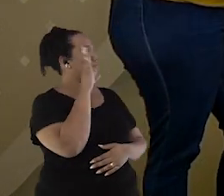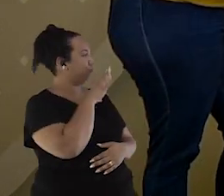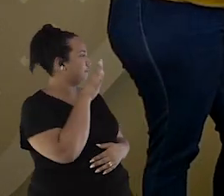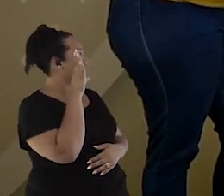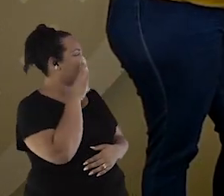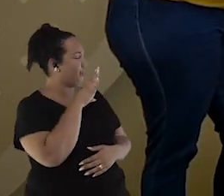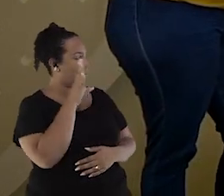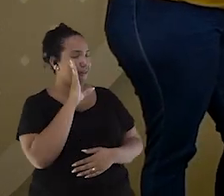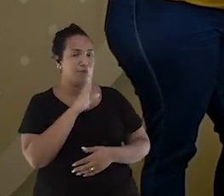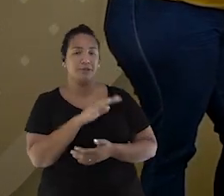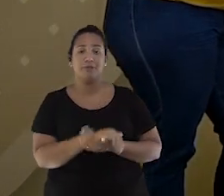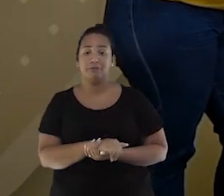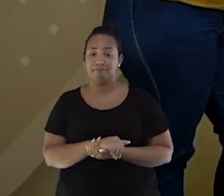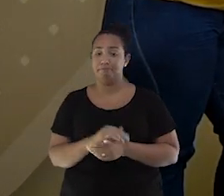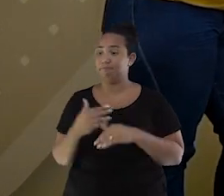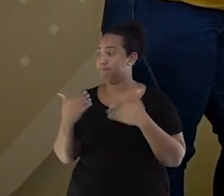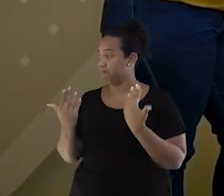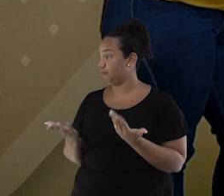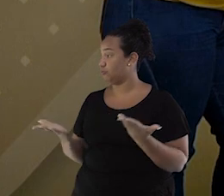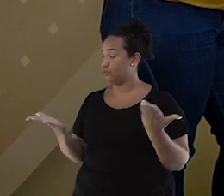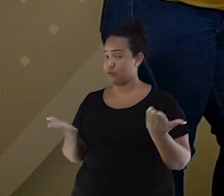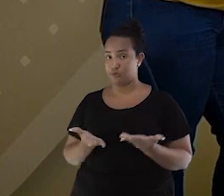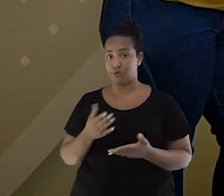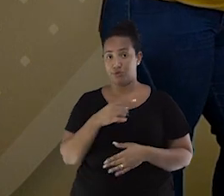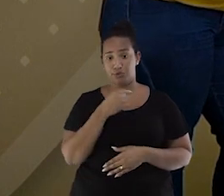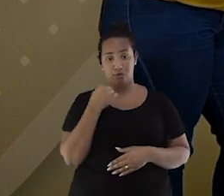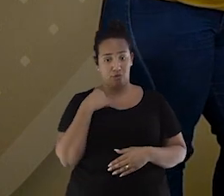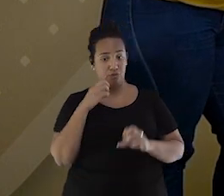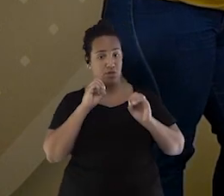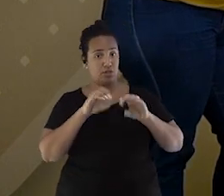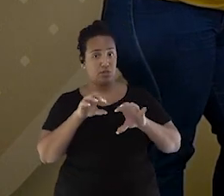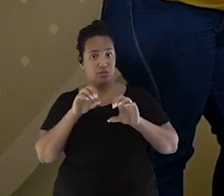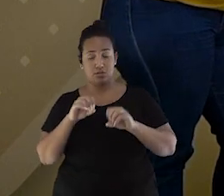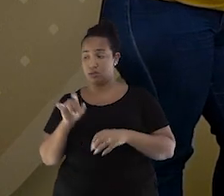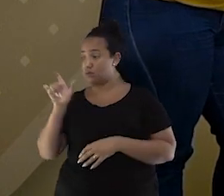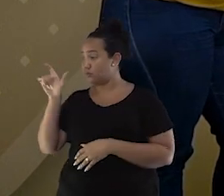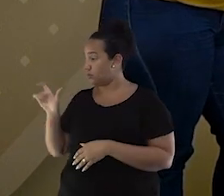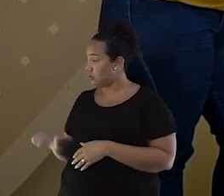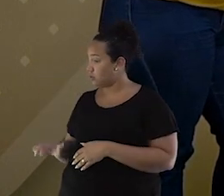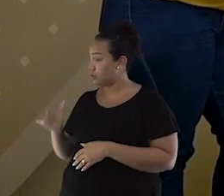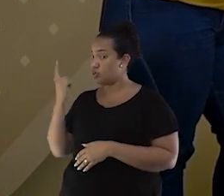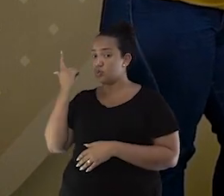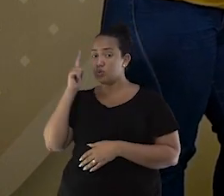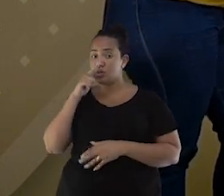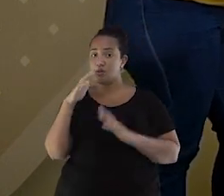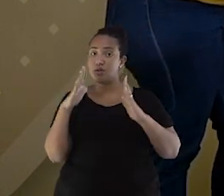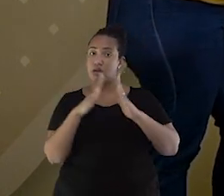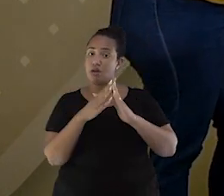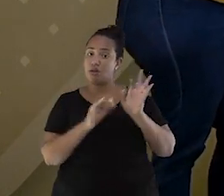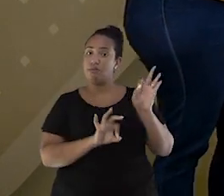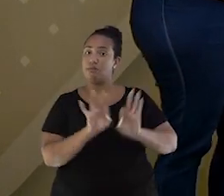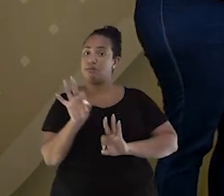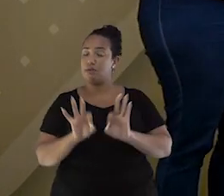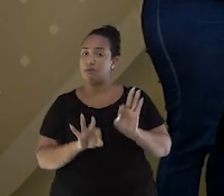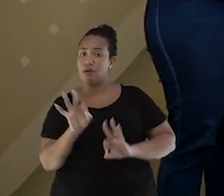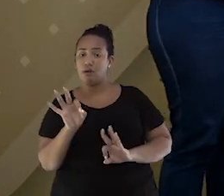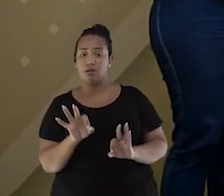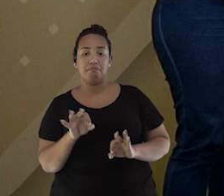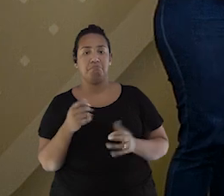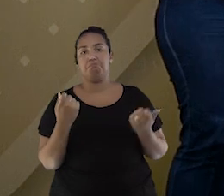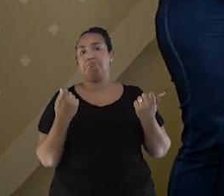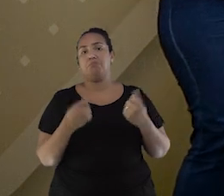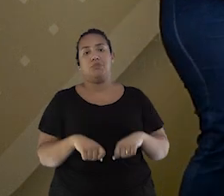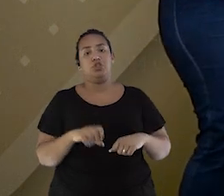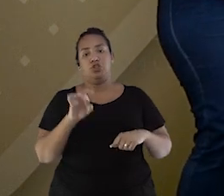massa. E hoje, né, como você viu, eu ensinei você a poder fazer na sua casa esse jogo. Não precisa ser só